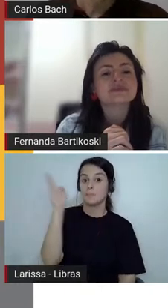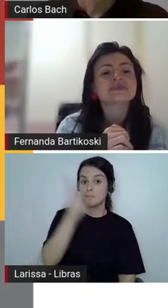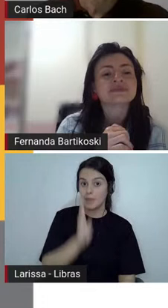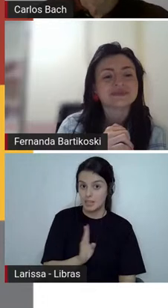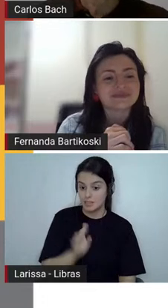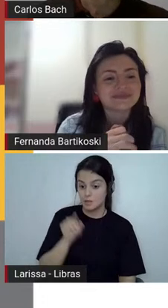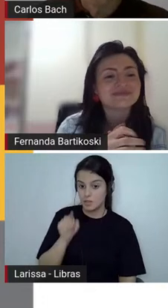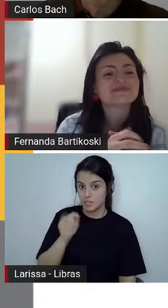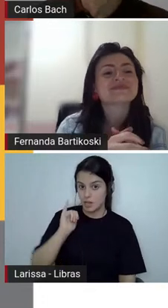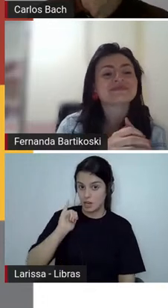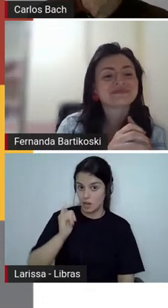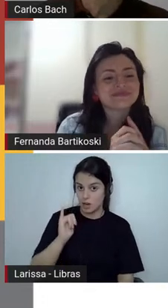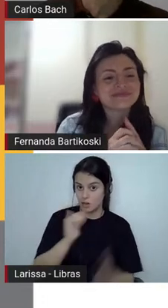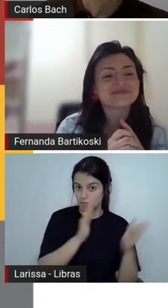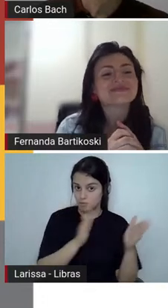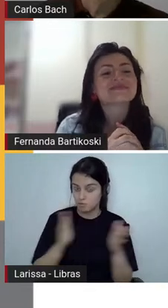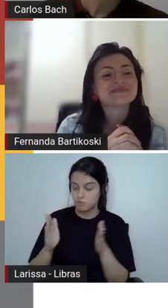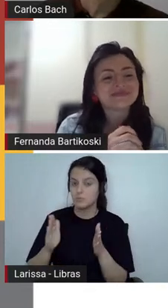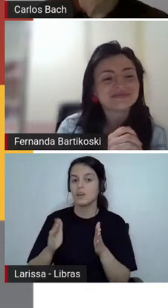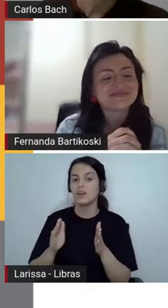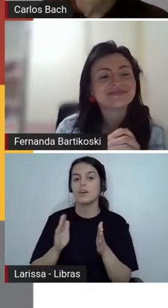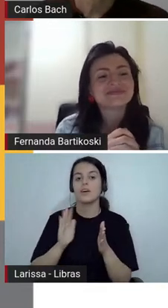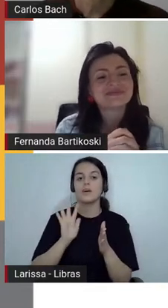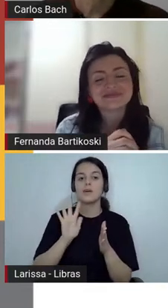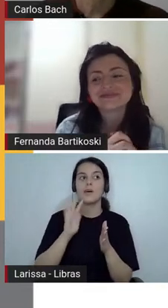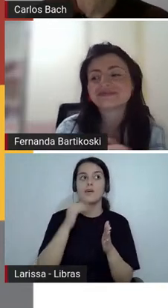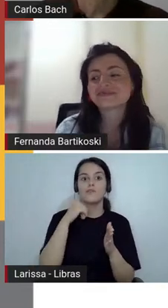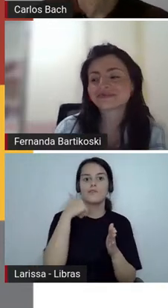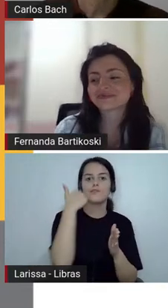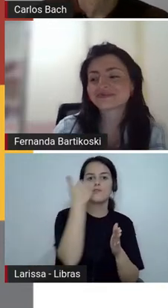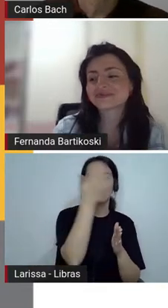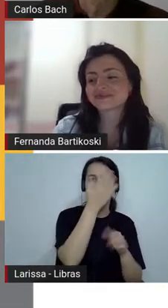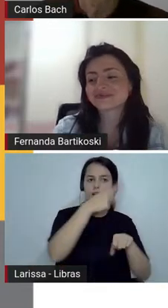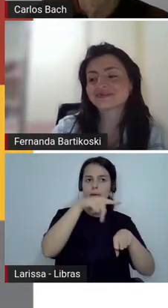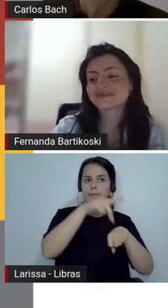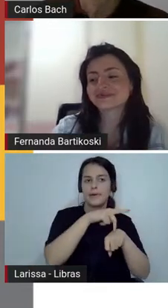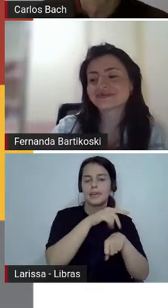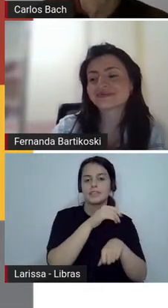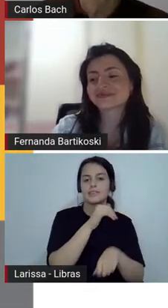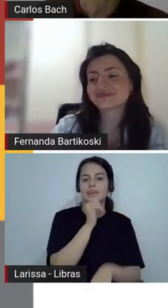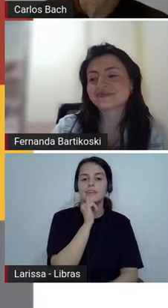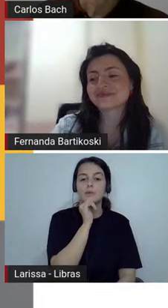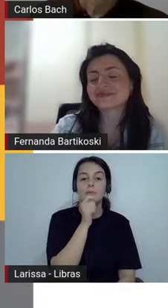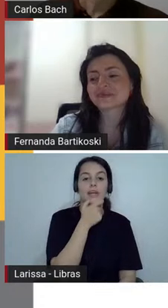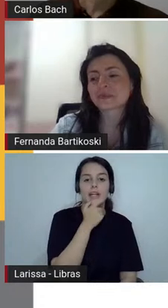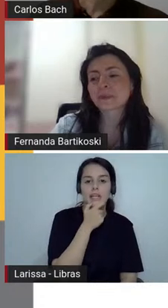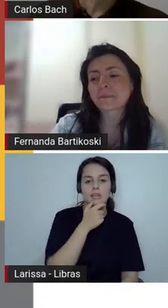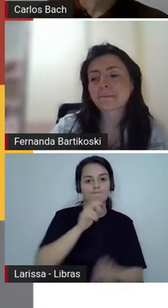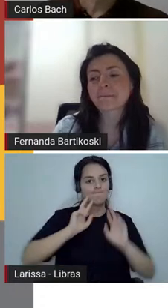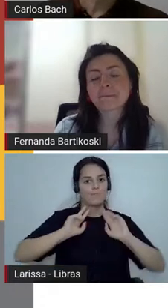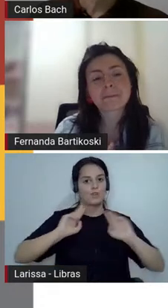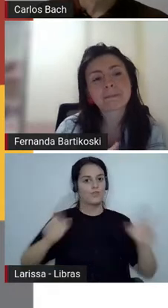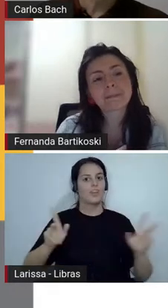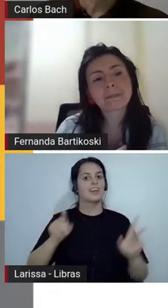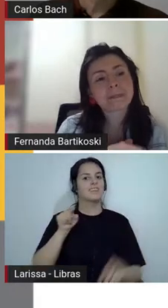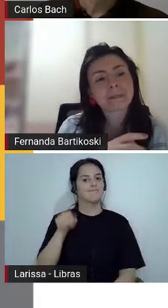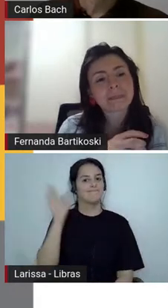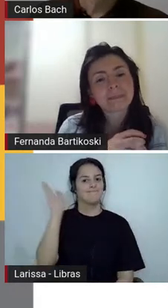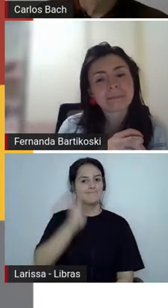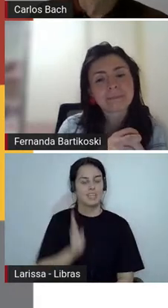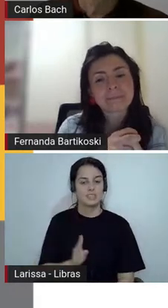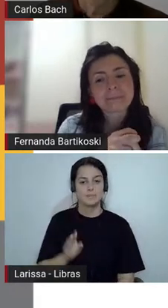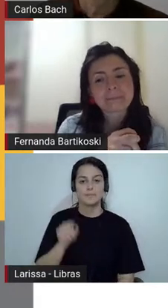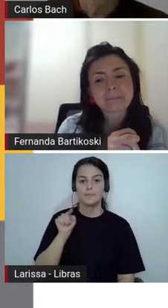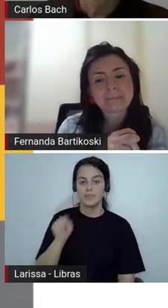das crônicas, né, do restante que se escreve na Inglaterra, são diferentes, né, e ela é um gênero que